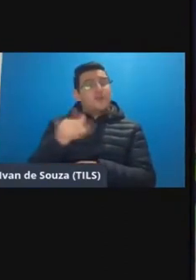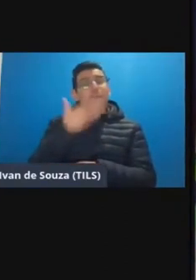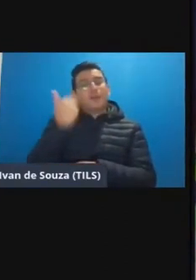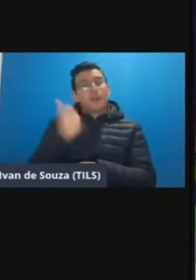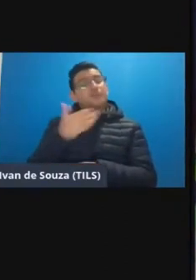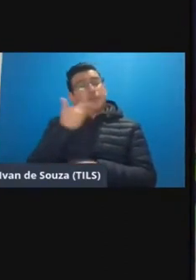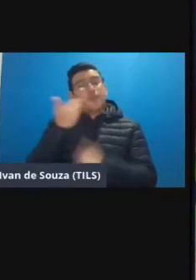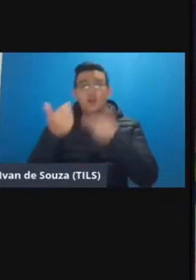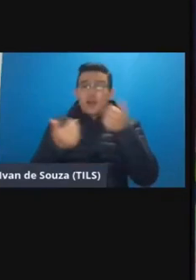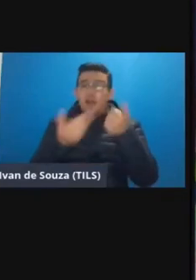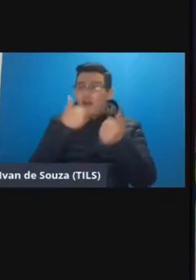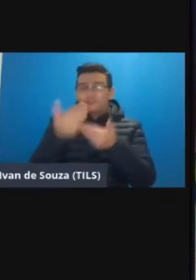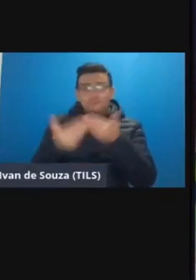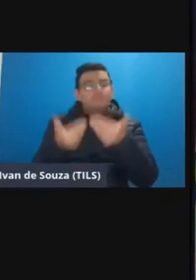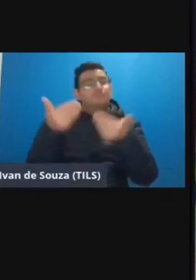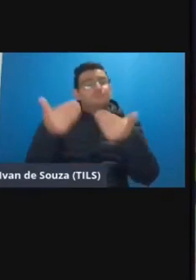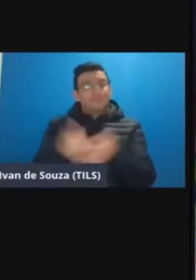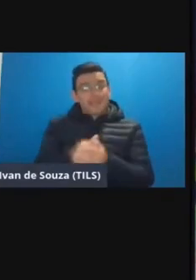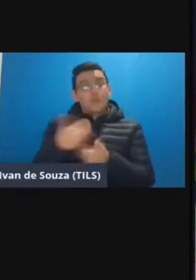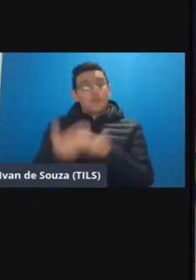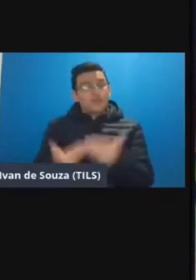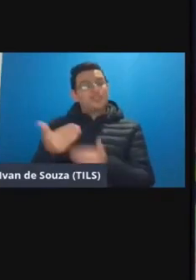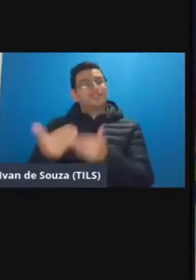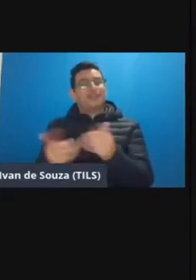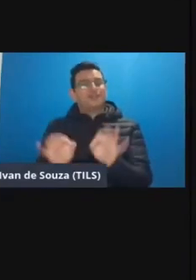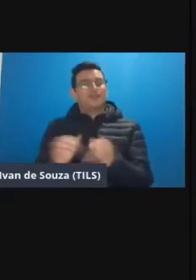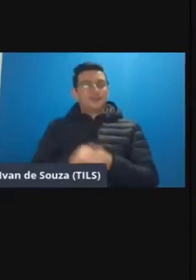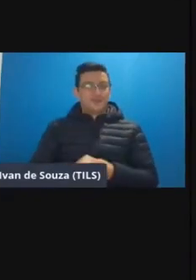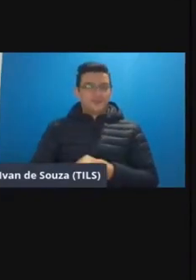e foi melhorando né e é um processo é um processo